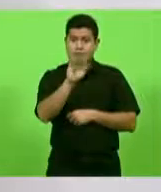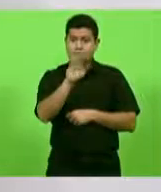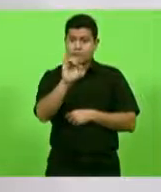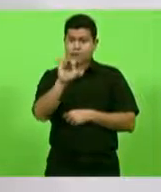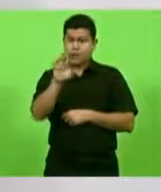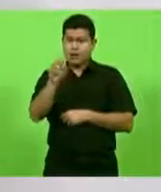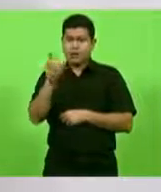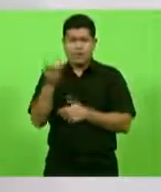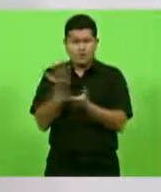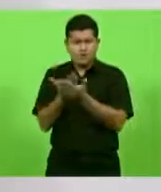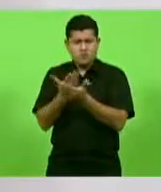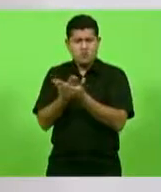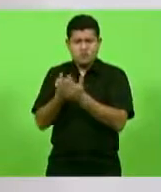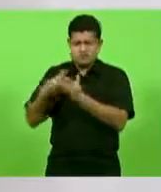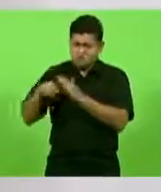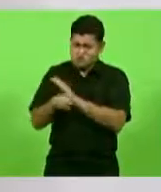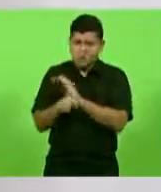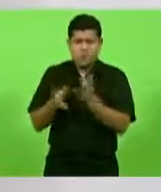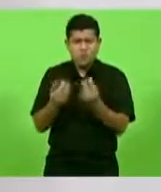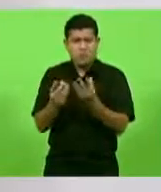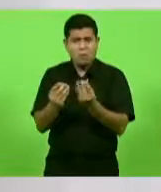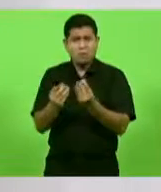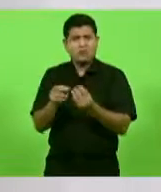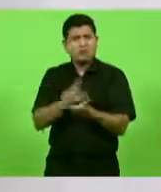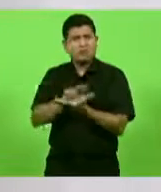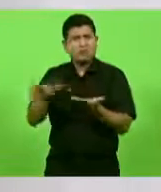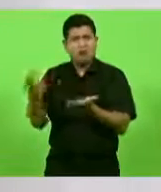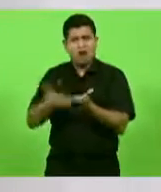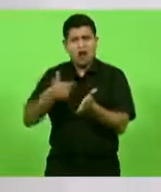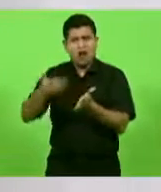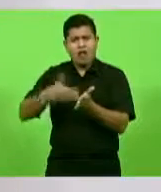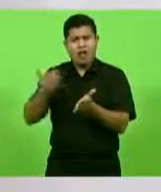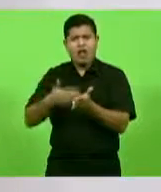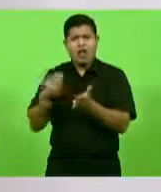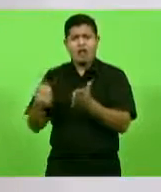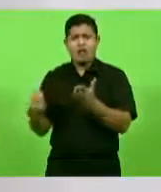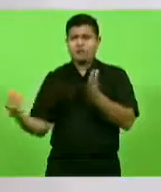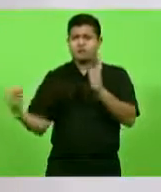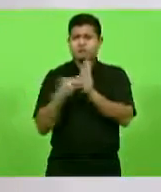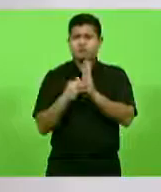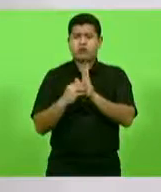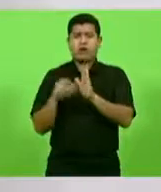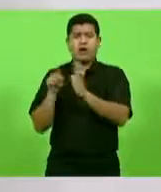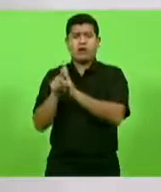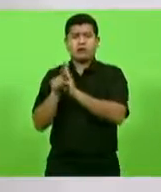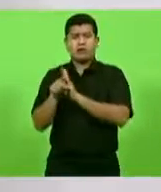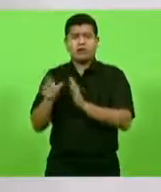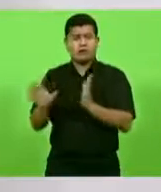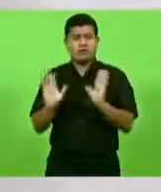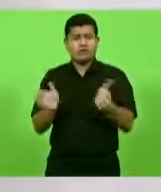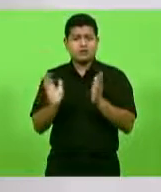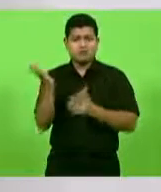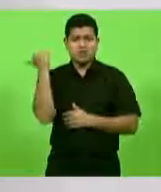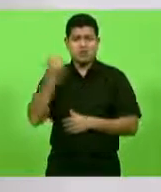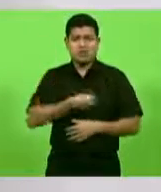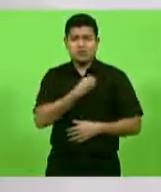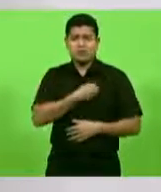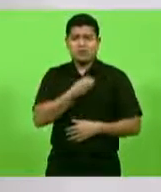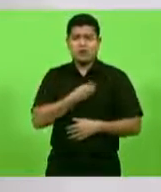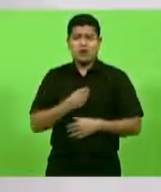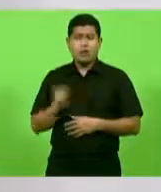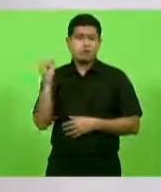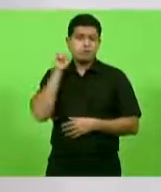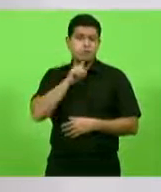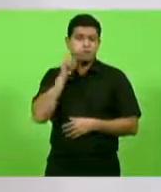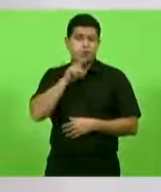livros, várias pesquisas indexadas, morou nos Estados Unidos, é um gigante na